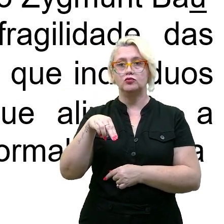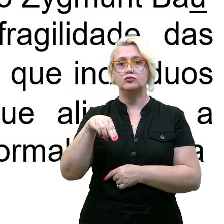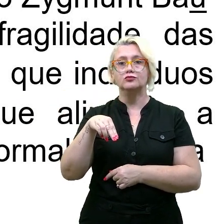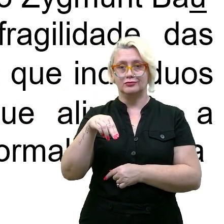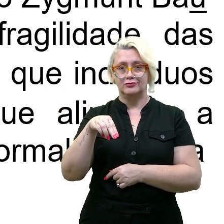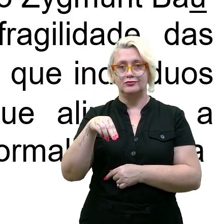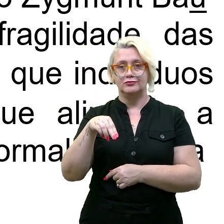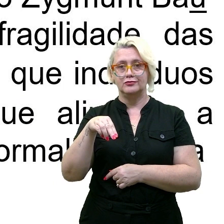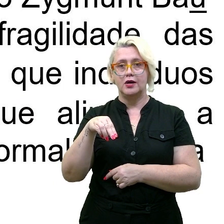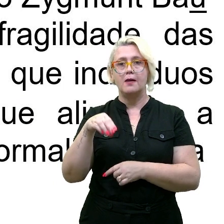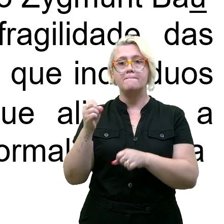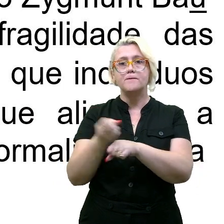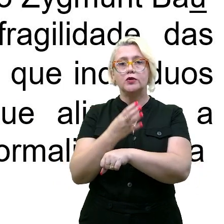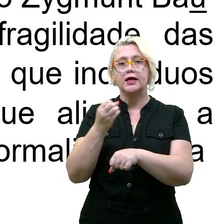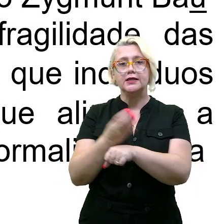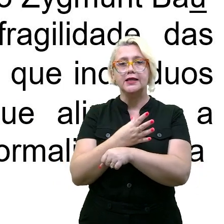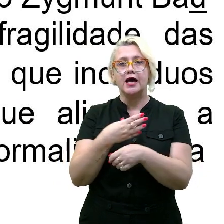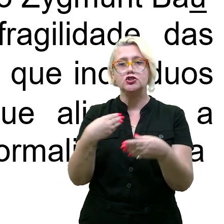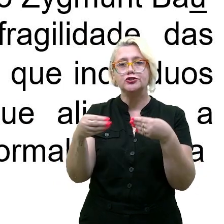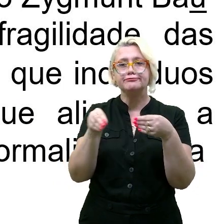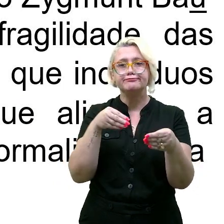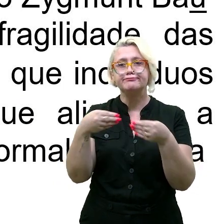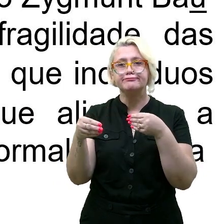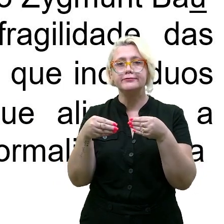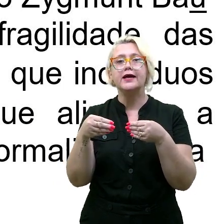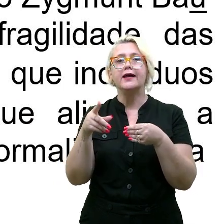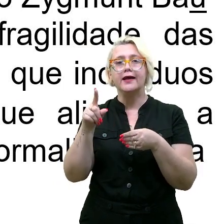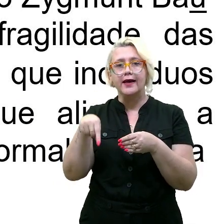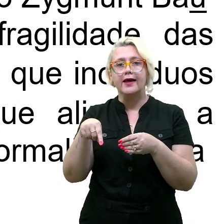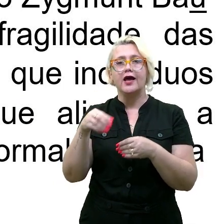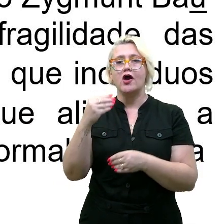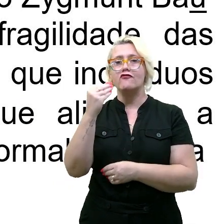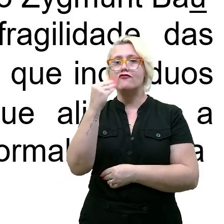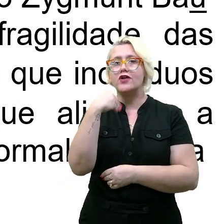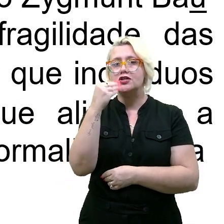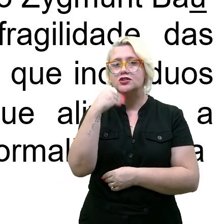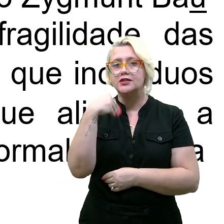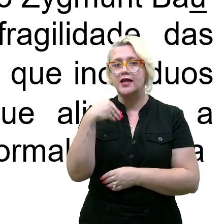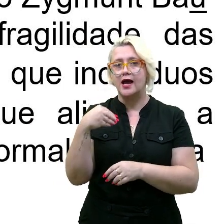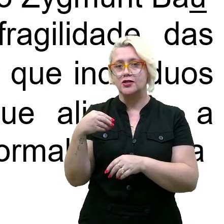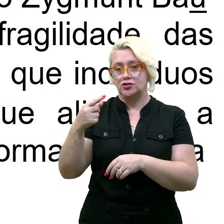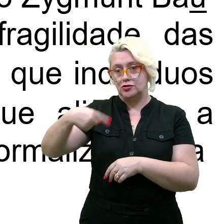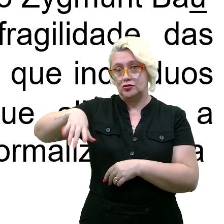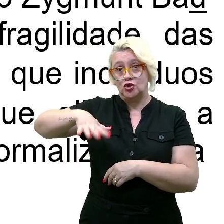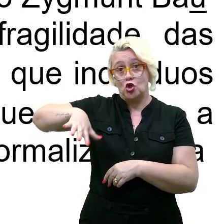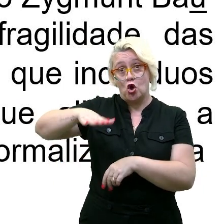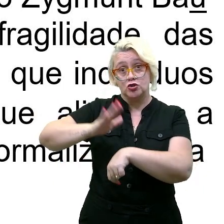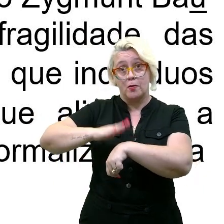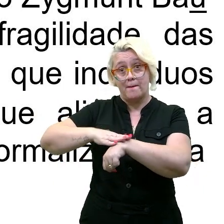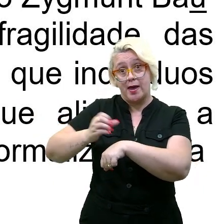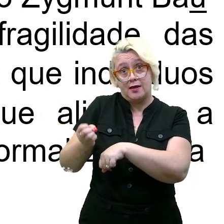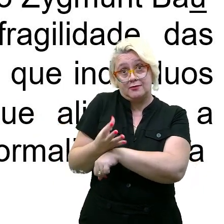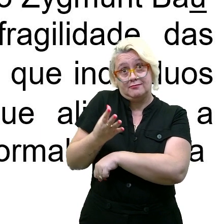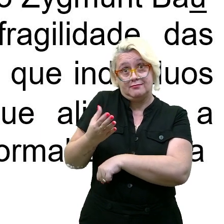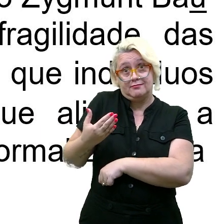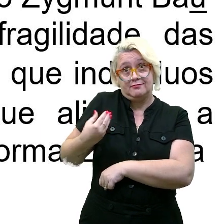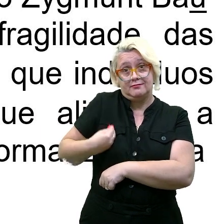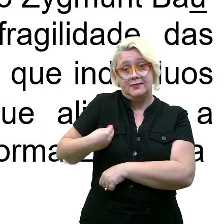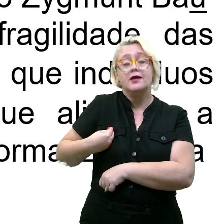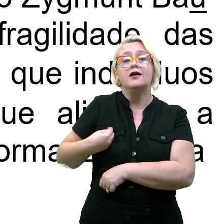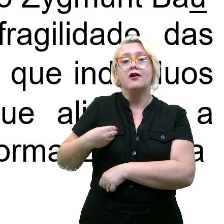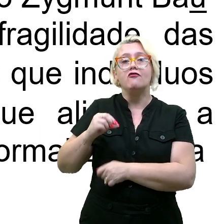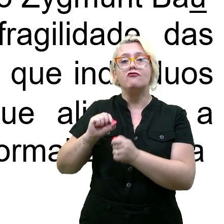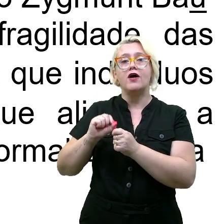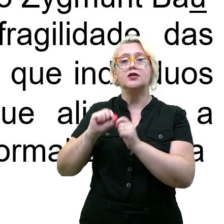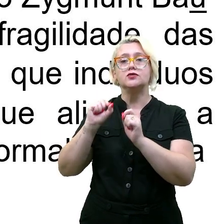a fragilidade das instituições em contextos contemporâneos, quer dizer, na nossa época, faz com que indivíduos